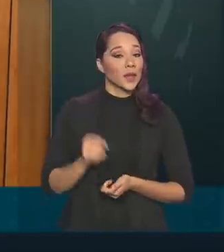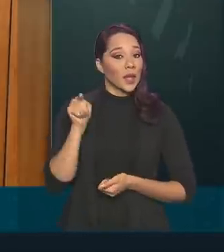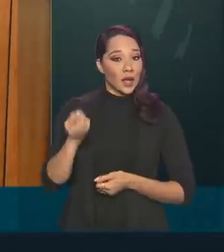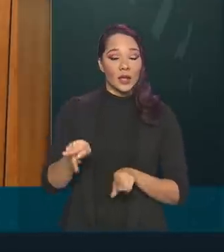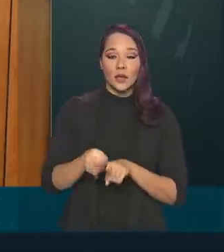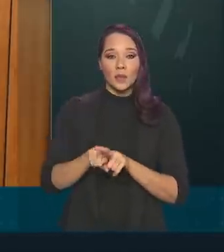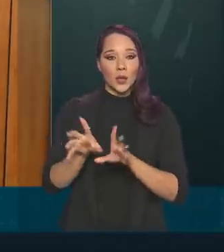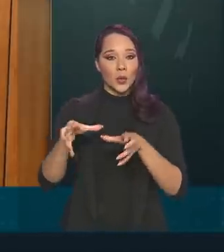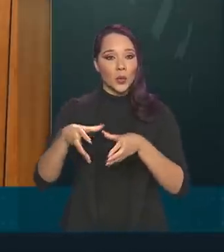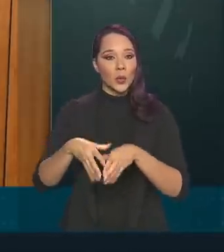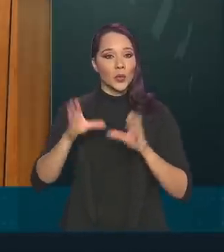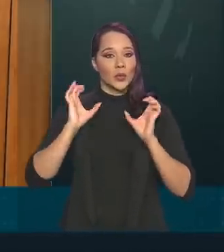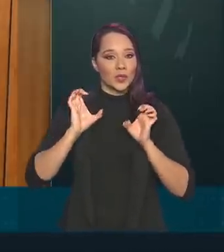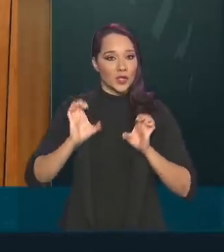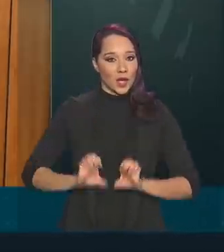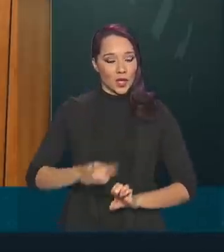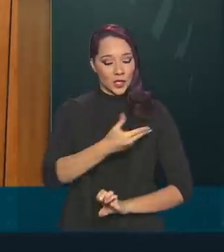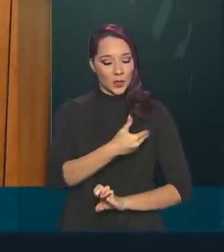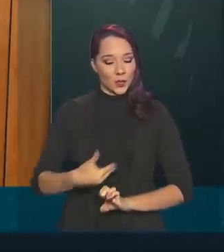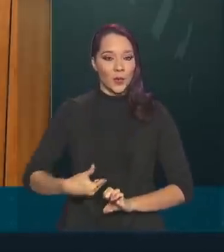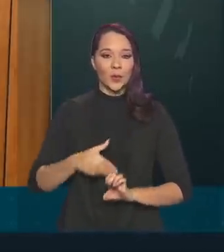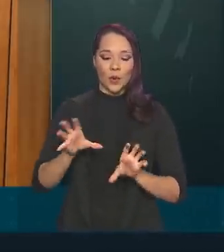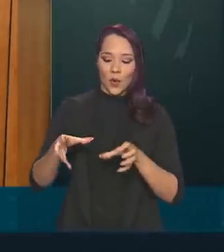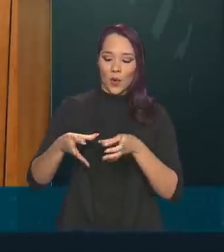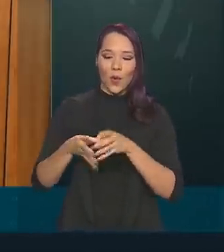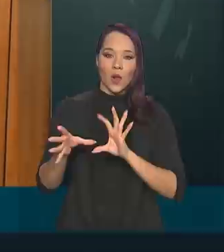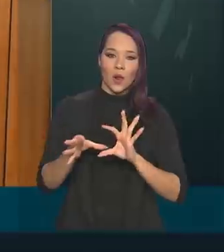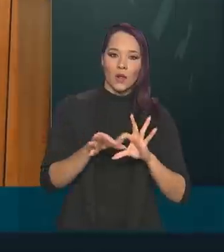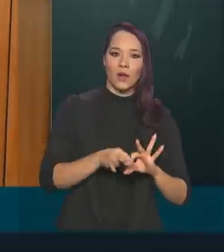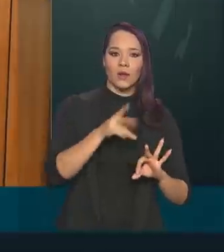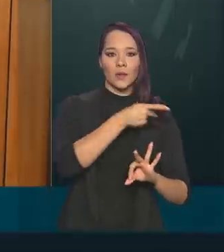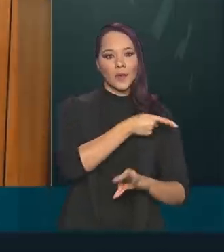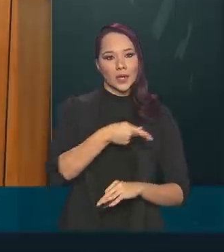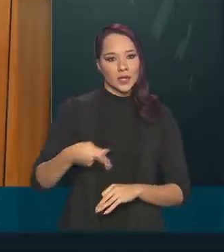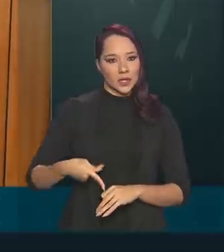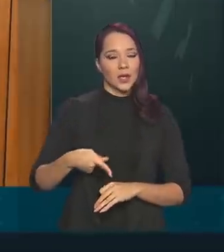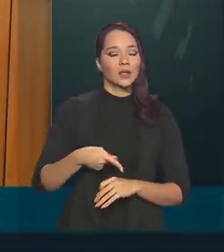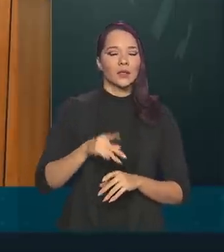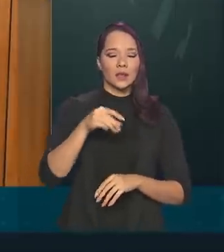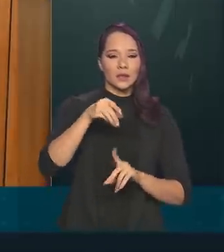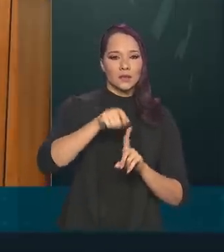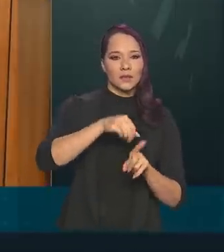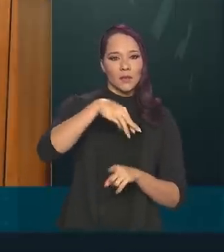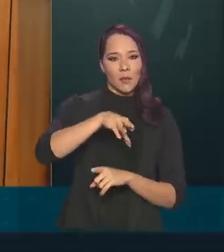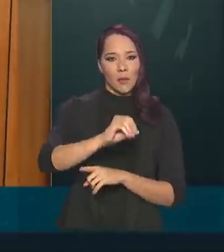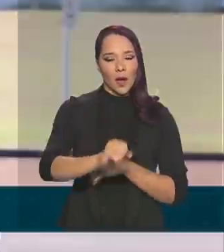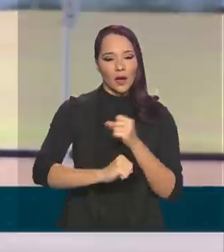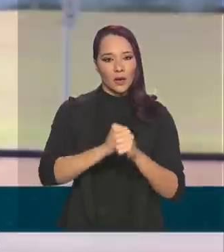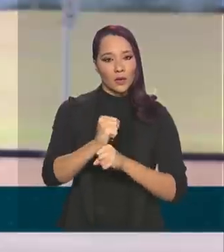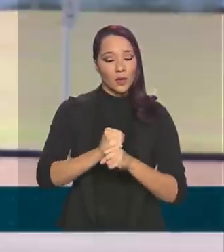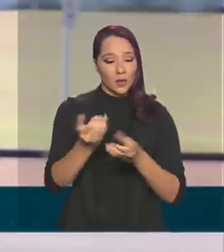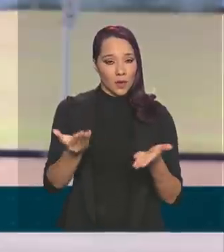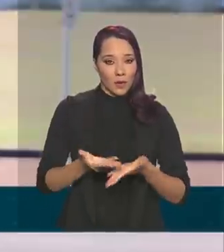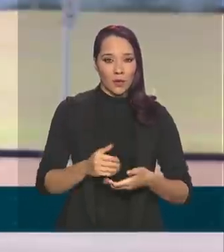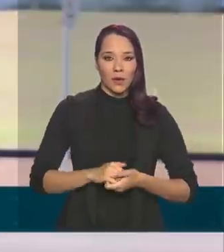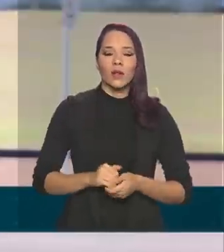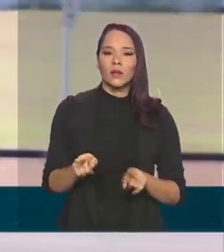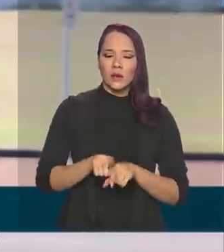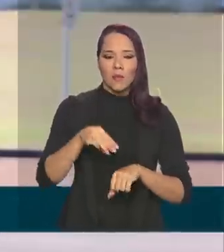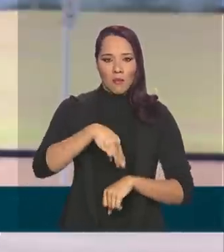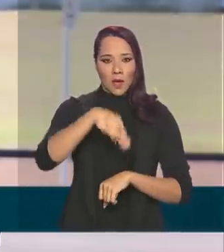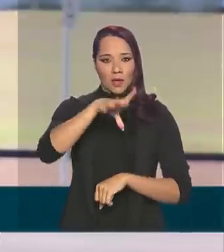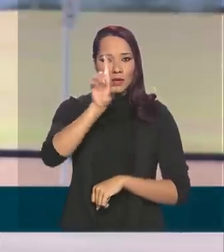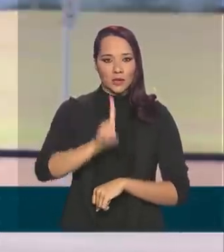Comissão de Ética Pública, órgão ligado à Presidência da República, desde maio de 2019. Ele também é mestre